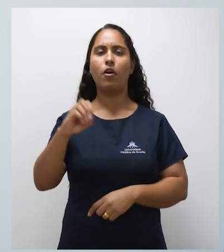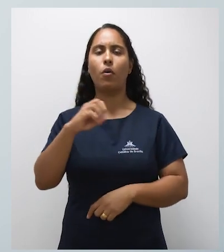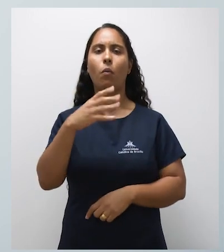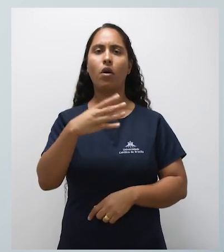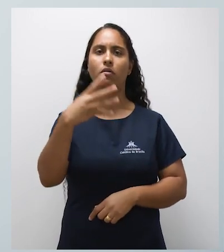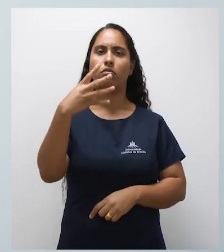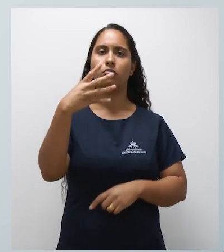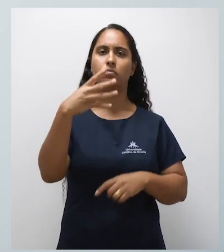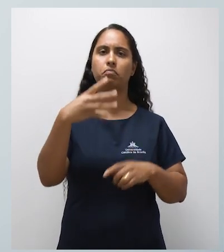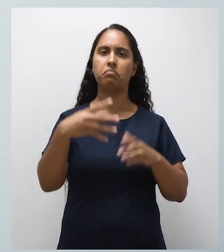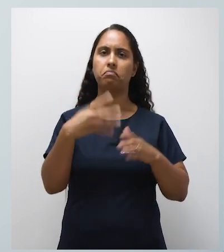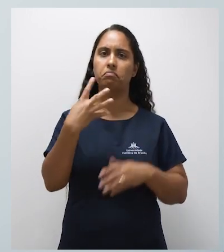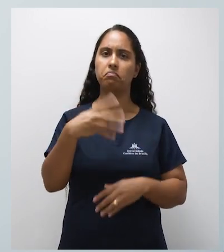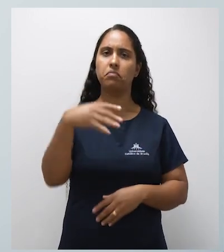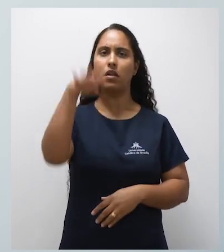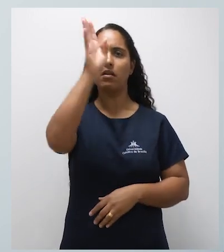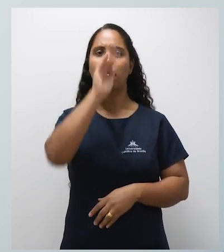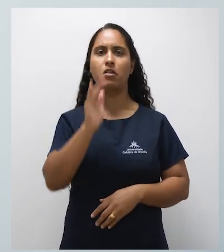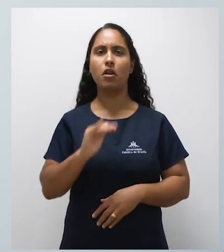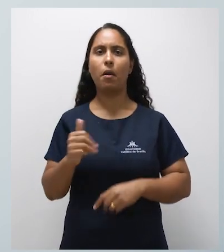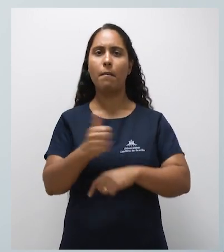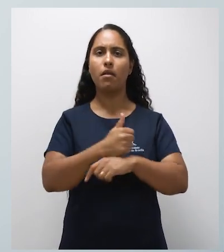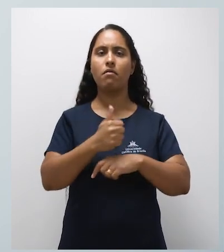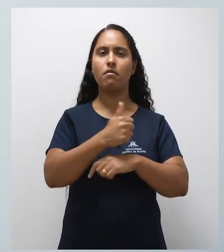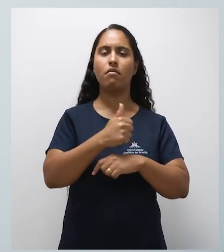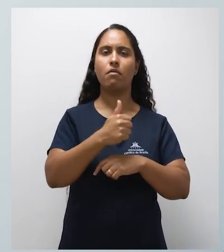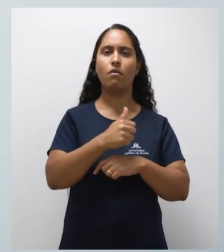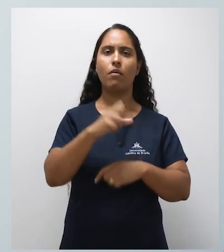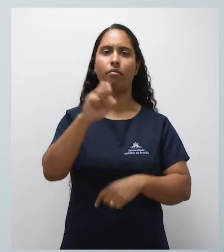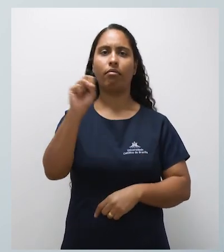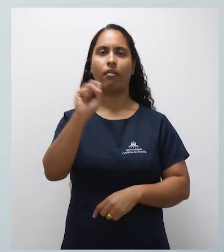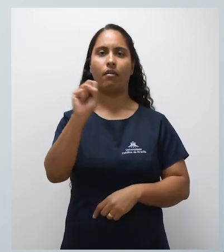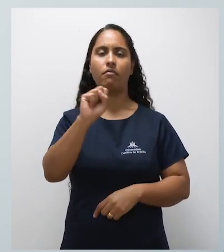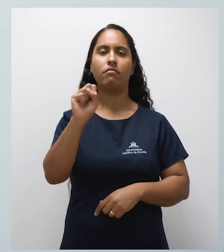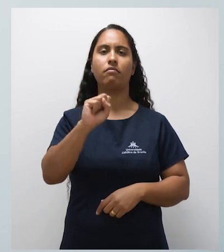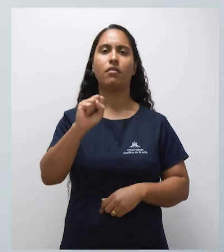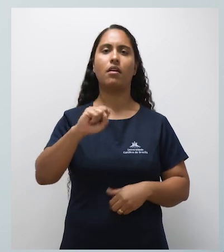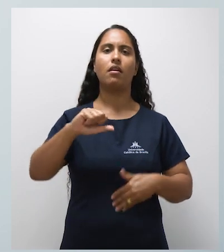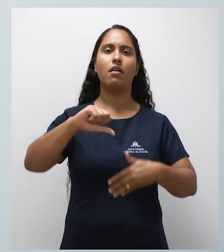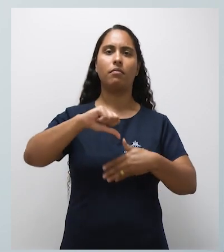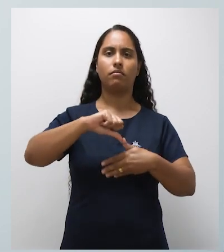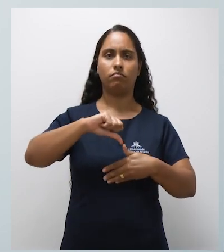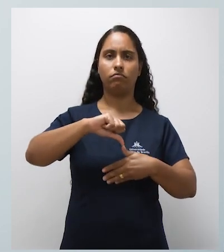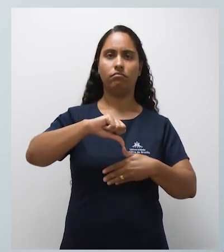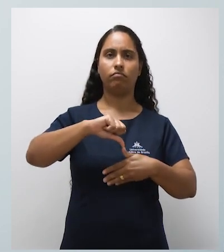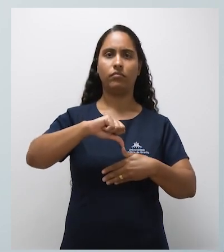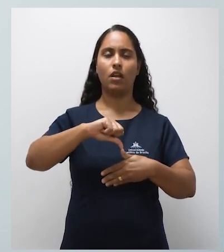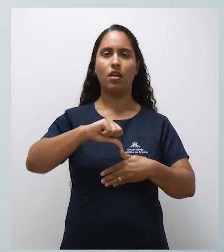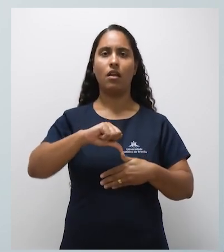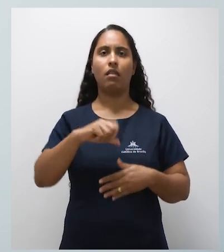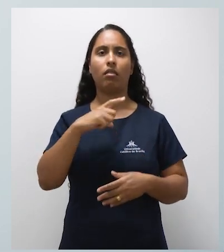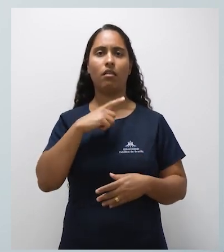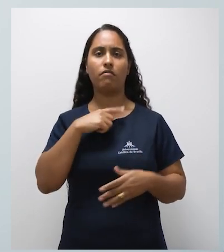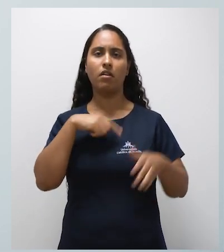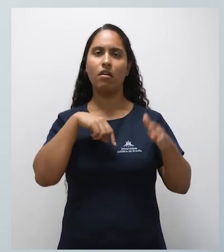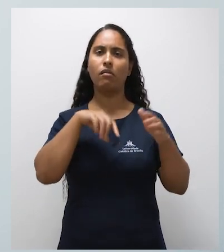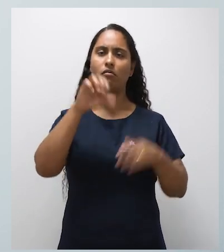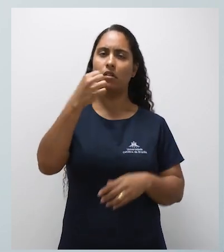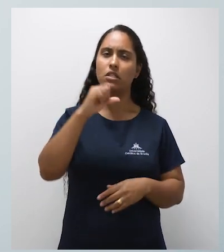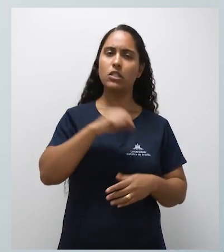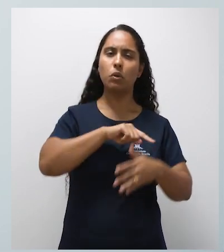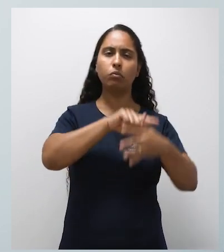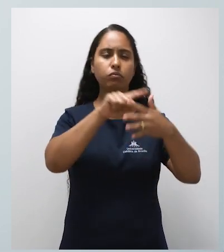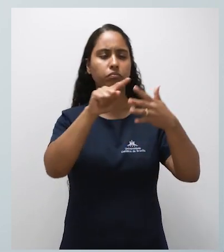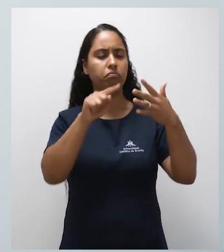-Oeste, a quarta do Brasil e a oitava da América Latina. Fomos avaliados em base a cinco